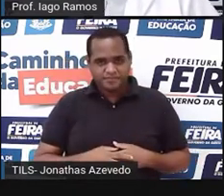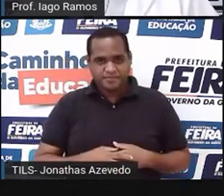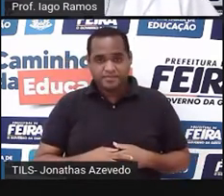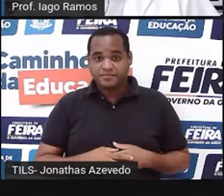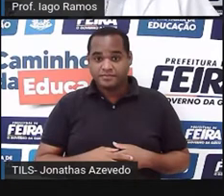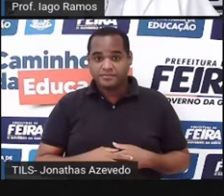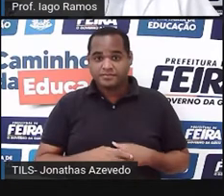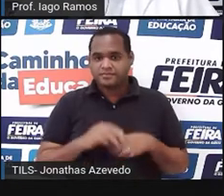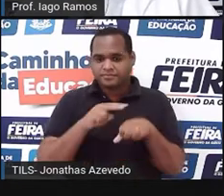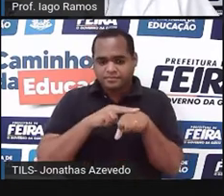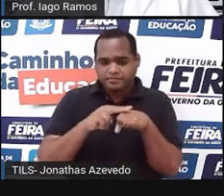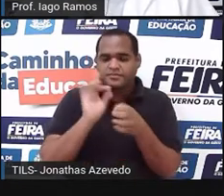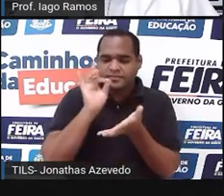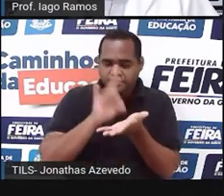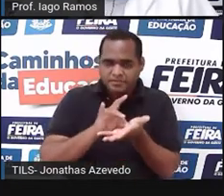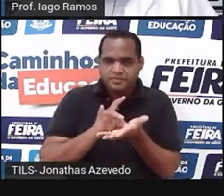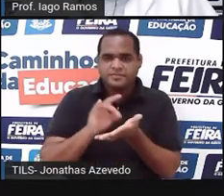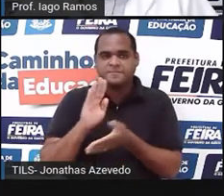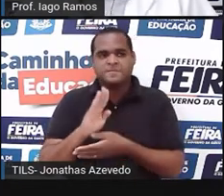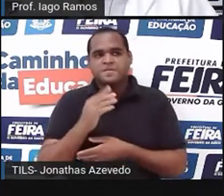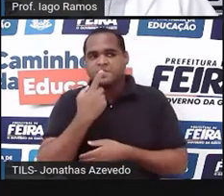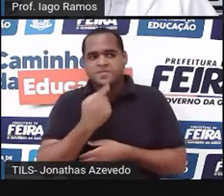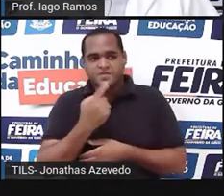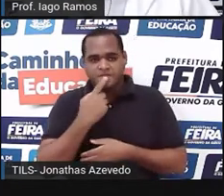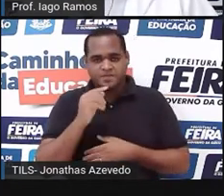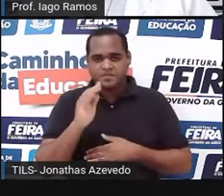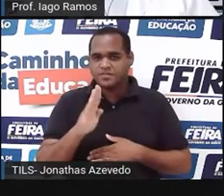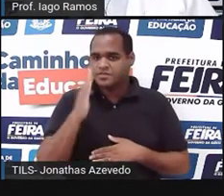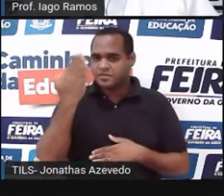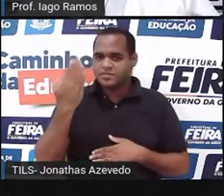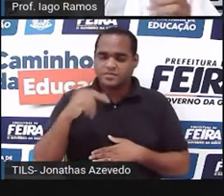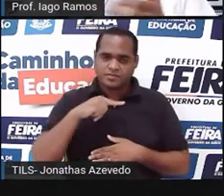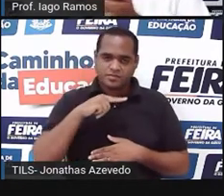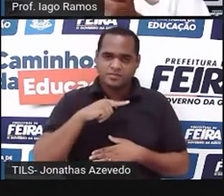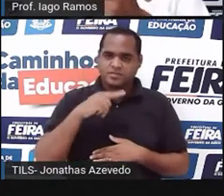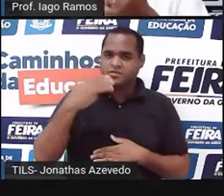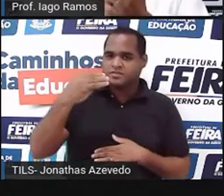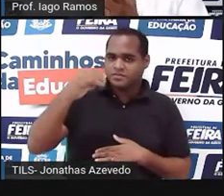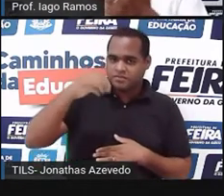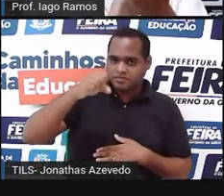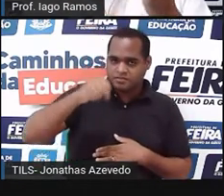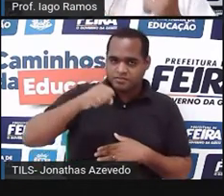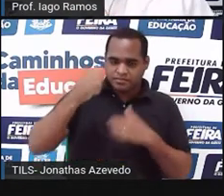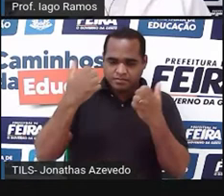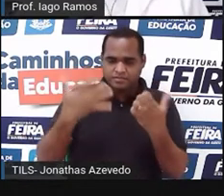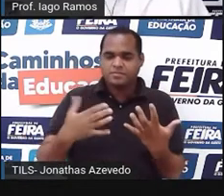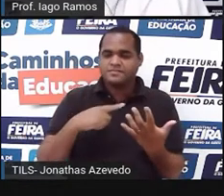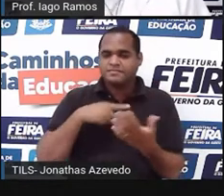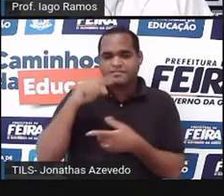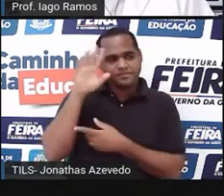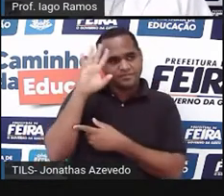Tudo o que tem medida ou quantidade é grandeza. Vou te dar 30 segundinhos para você pensar.